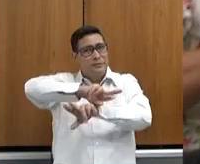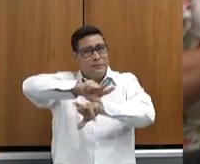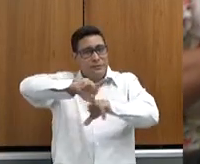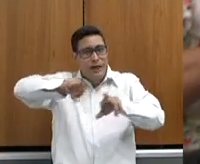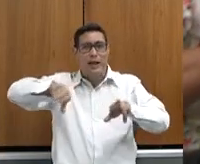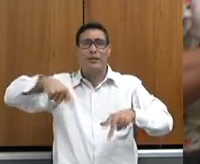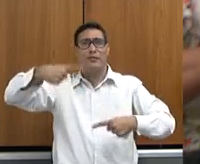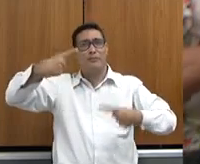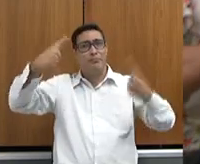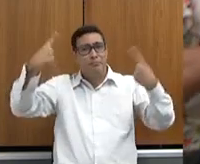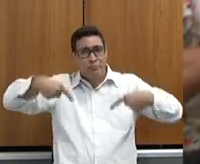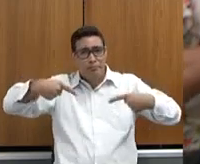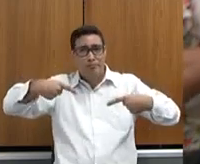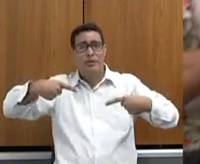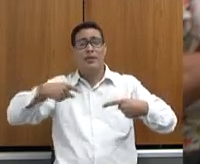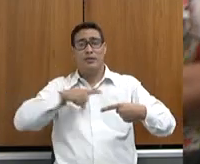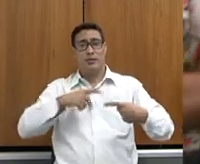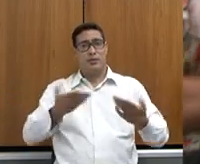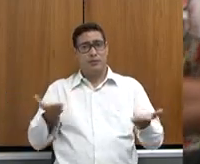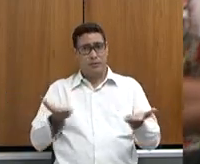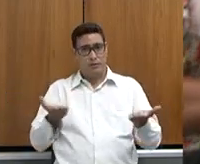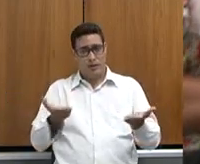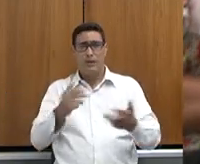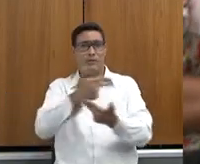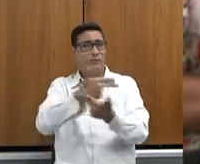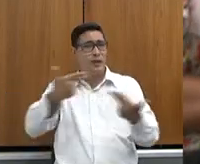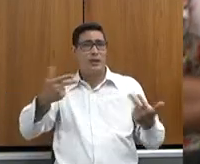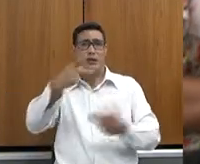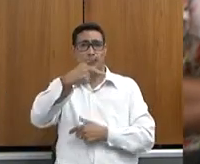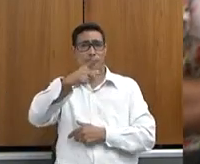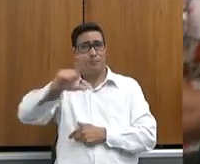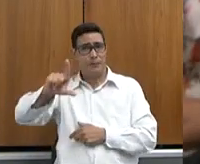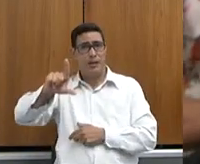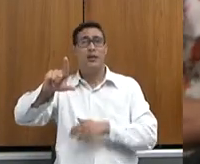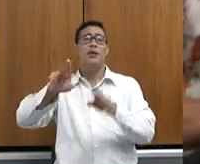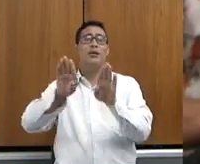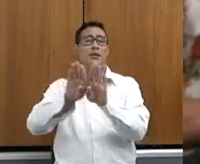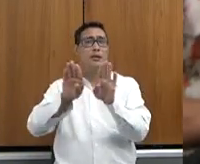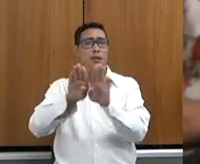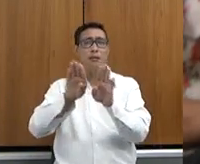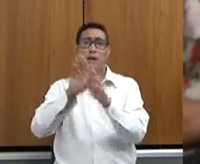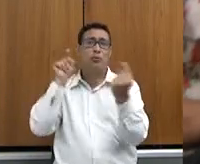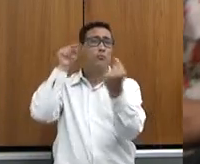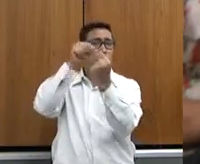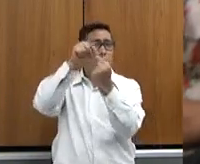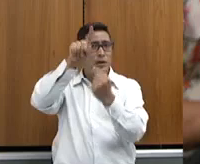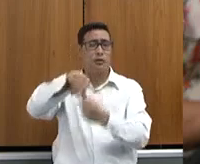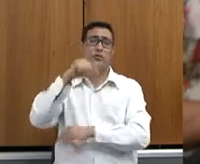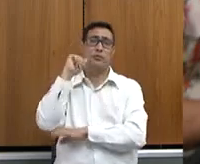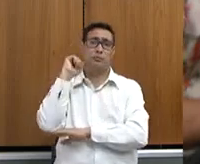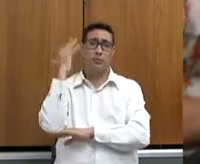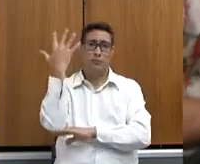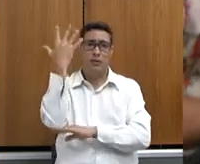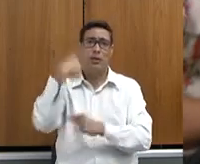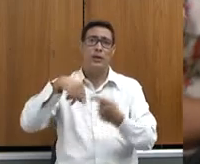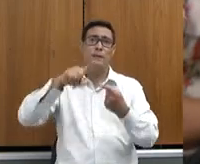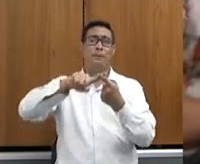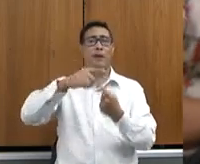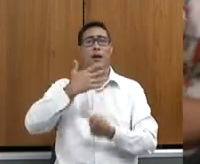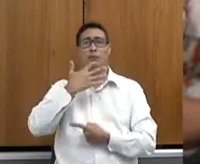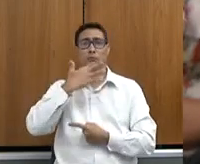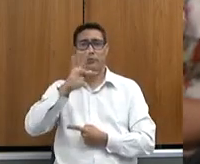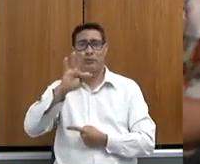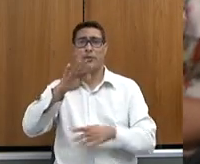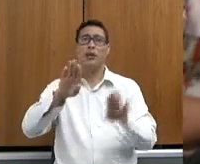com vários PLs, várias legislações nossas aqui da agricultura, e com viés ambiental, com viés tributário, com viés